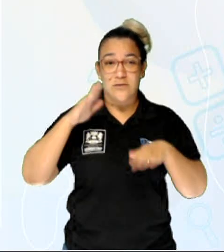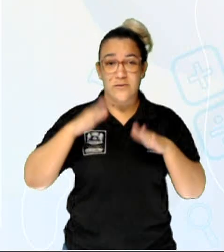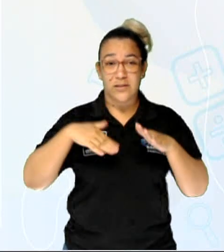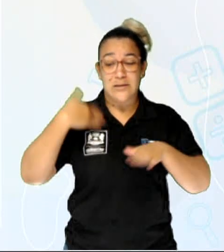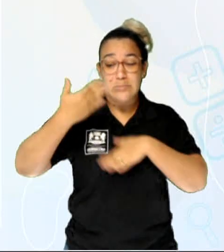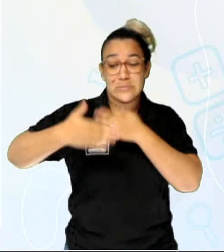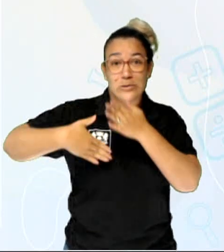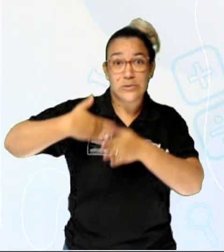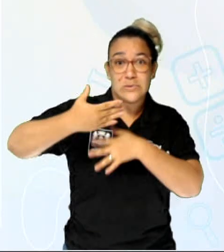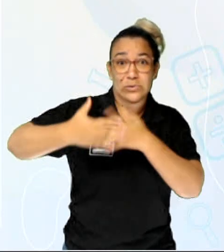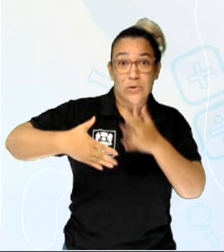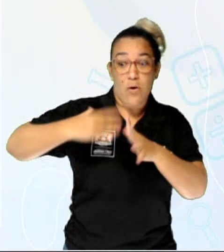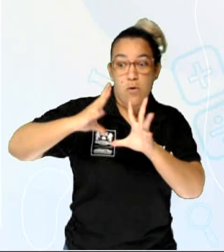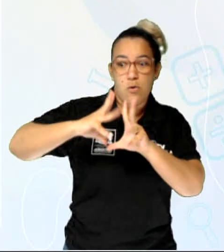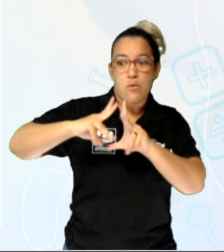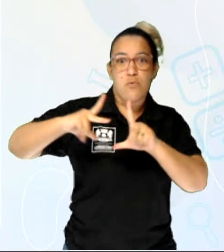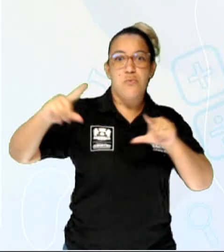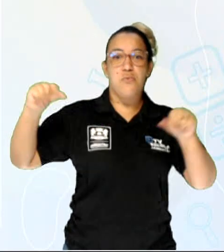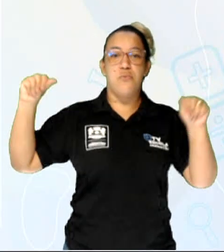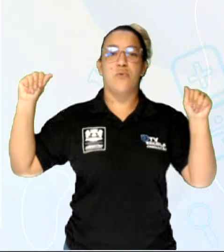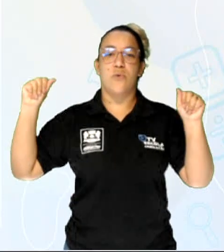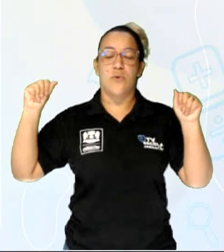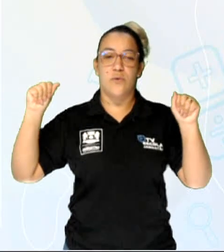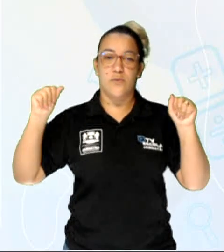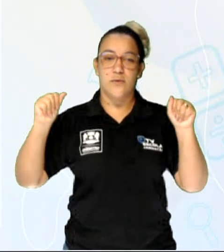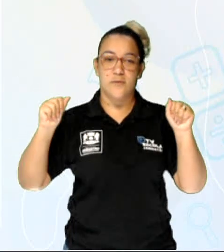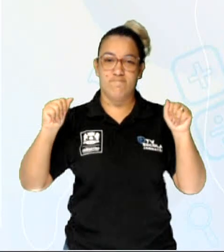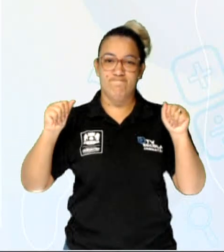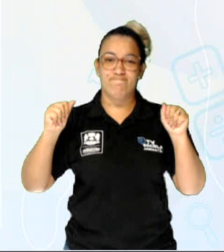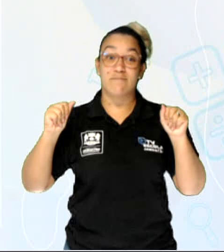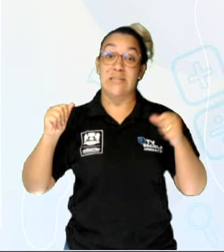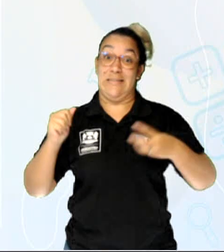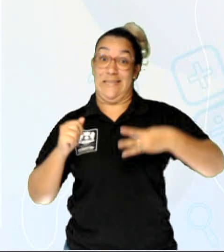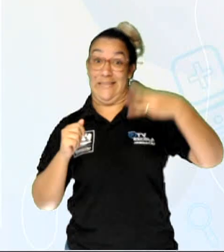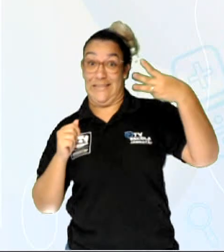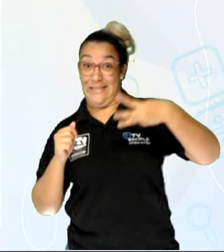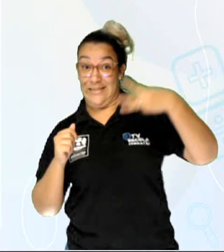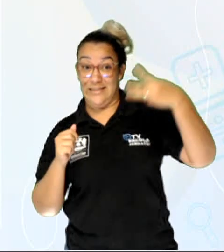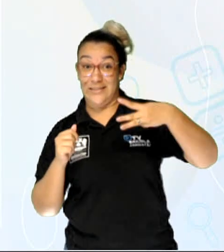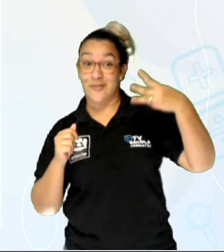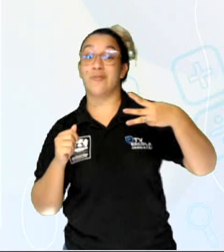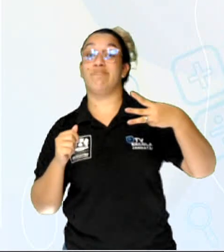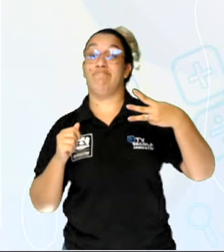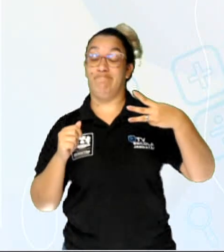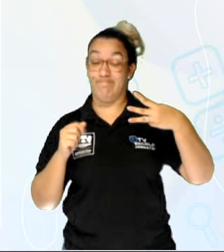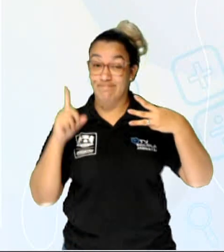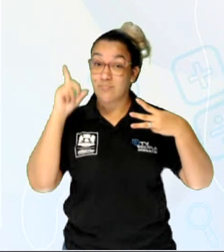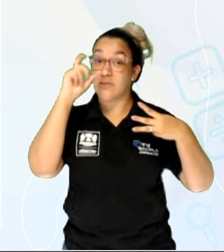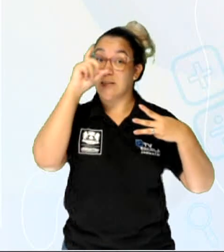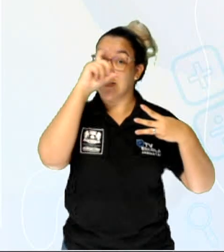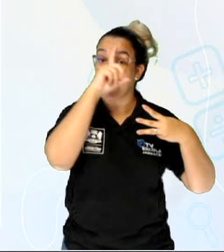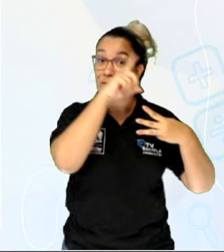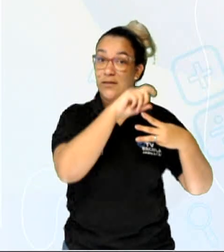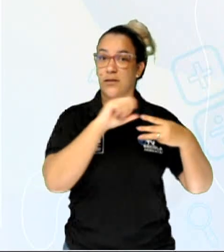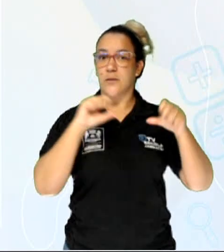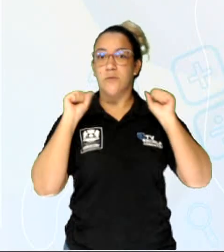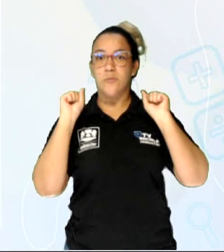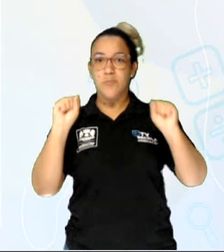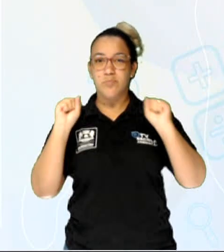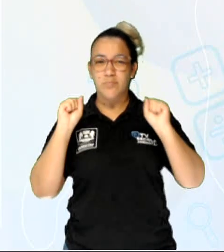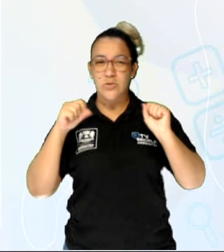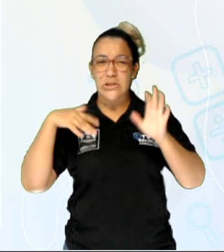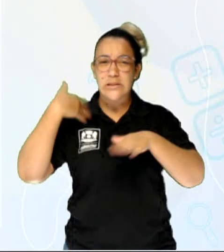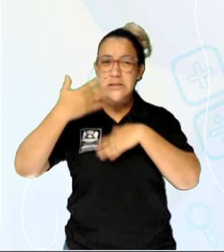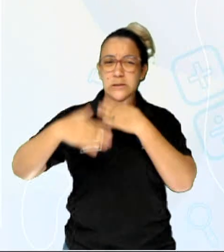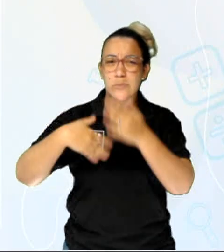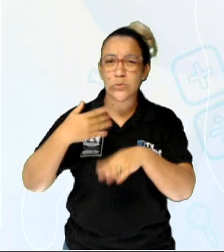de algum tempo, elas desaparecem. E aí vem a terceira fase, que é a mais complicada, né, que pode ser aí depois de